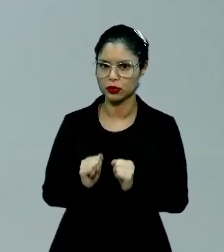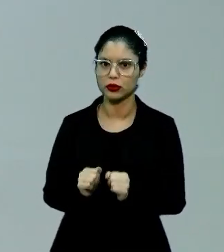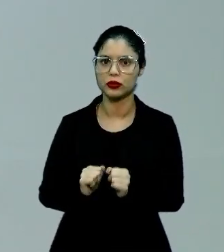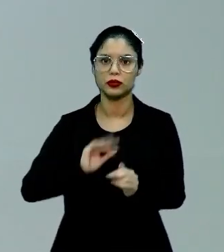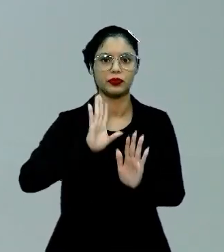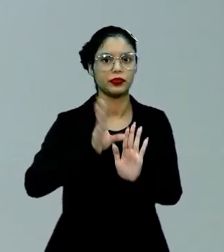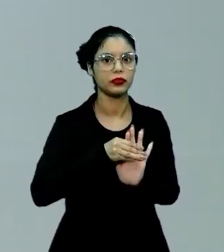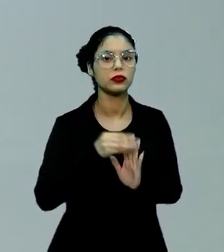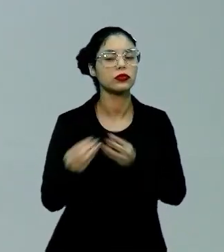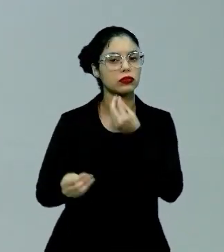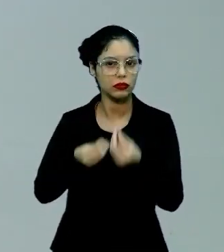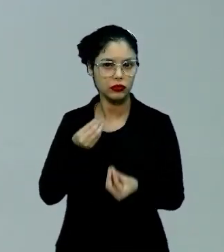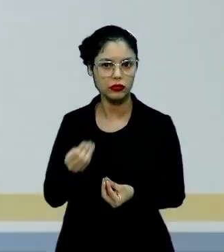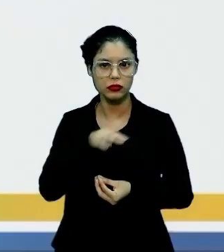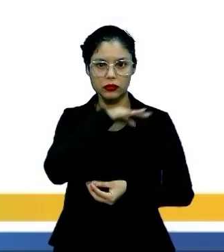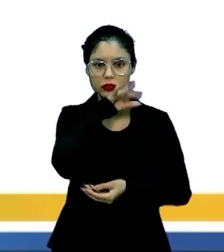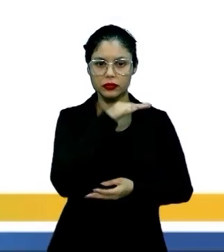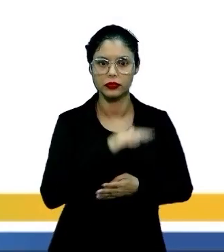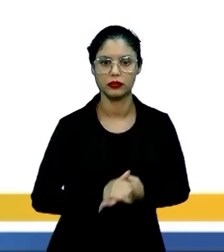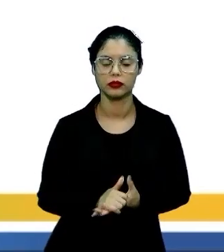colocado como um animal.